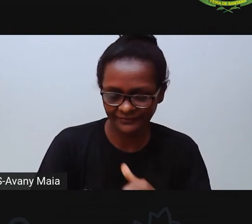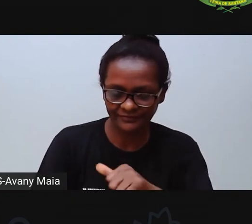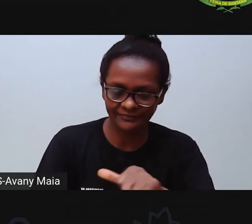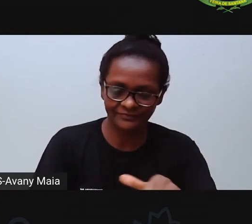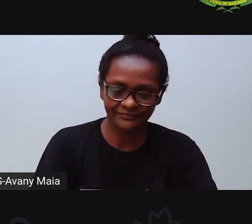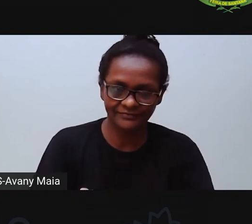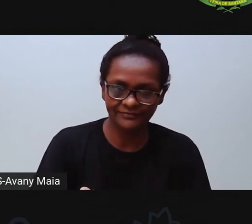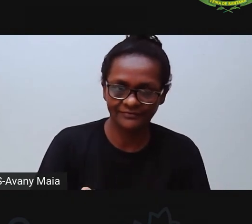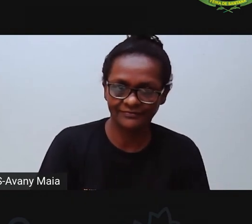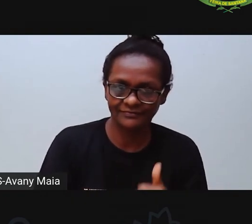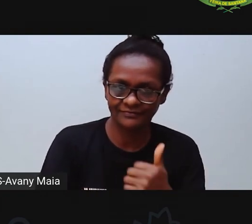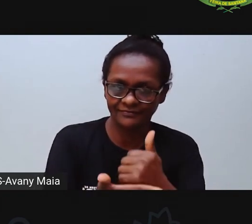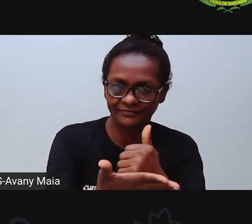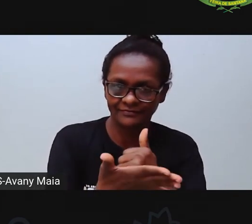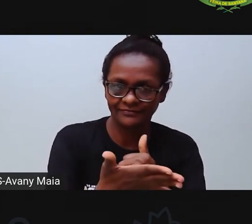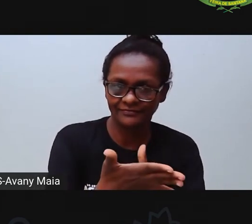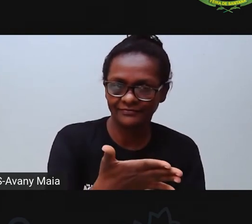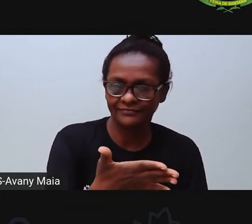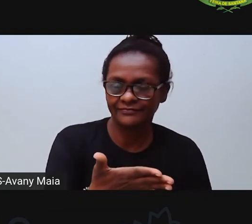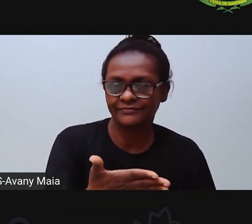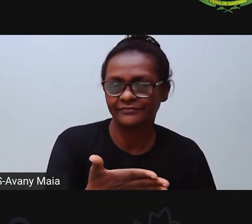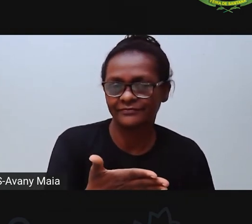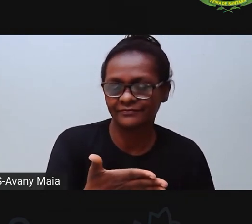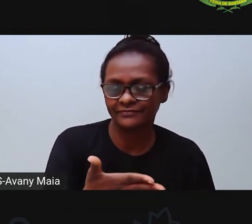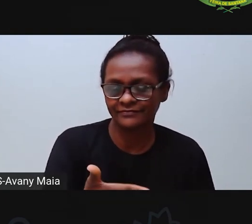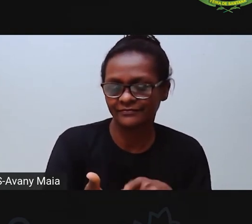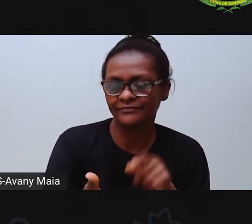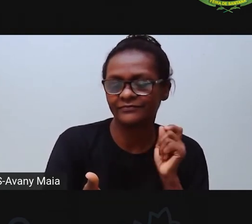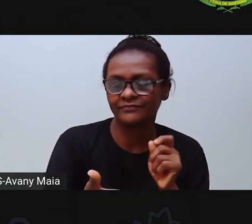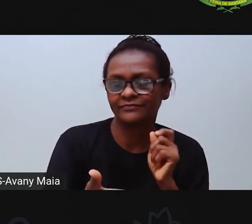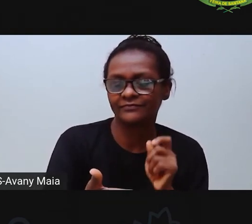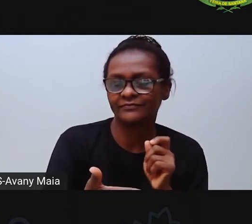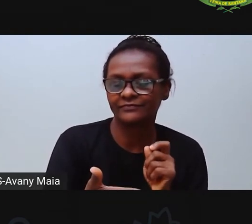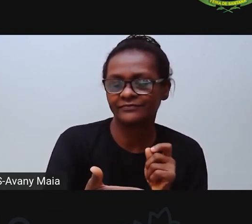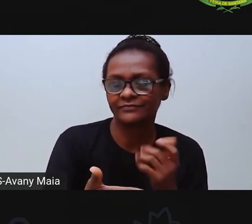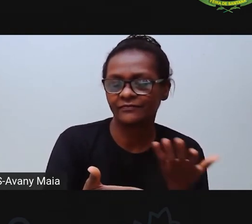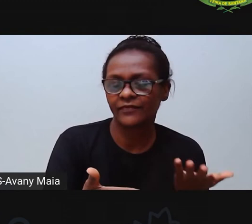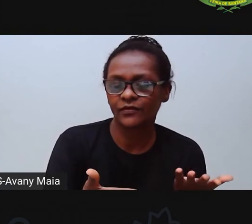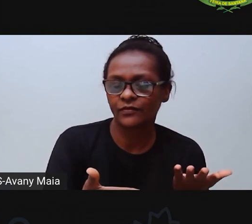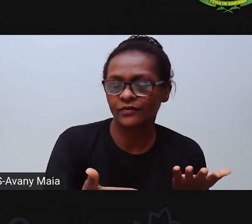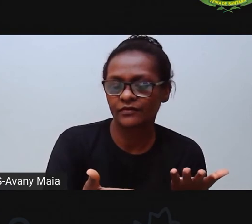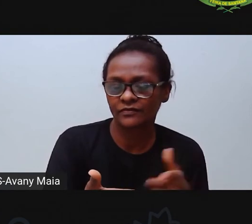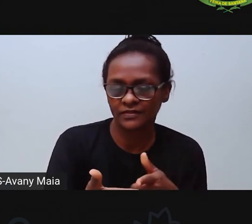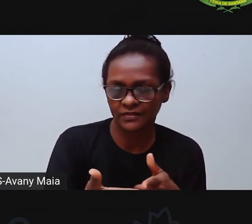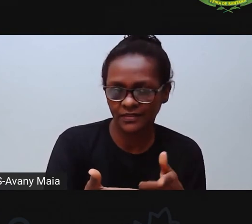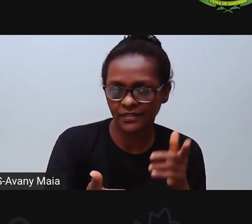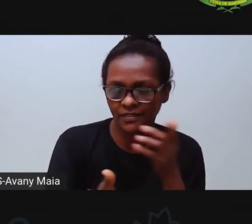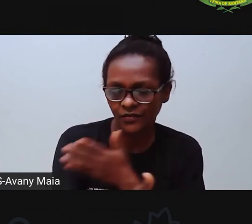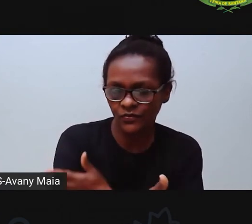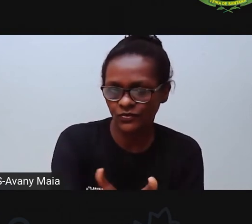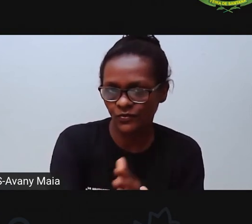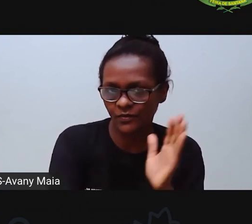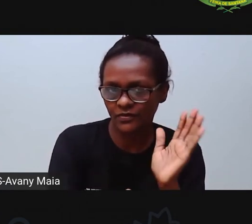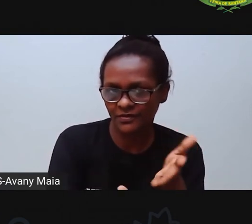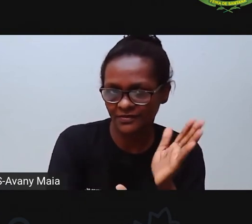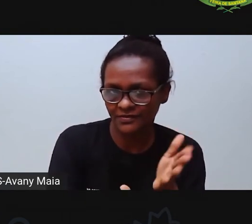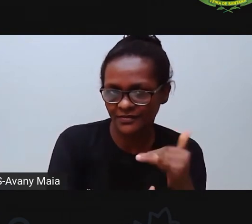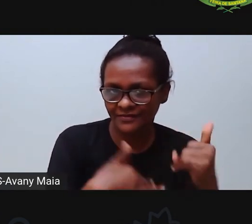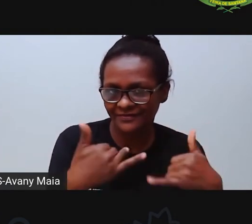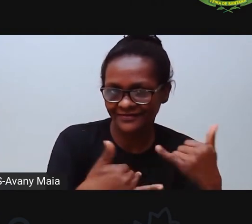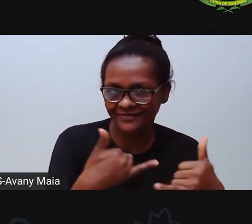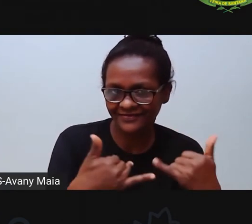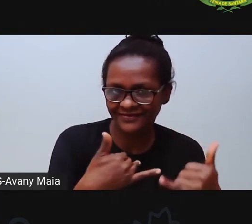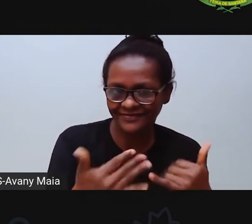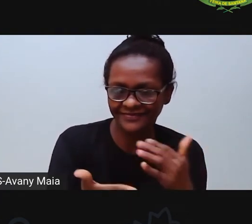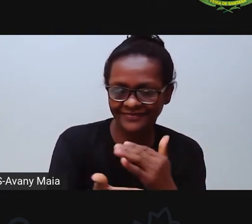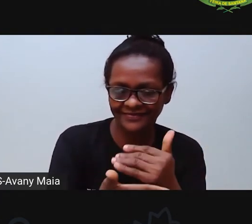A nossa lista. Qual será o brinquedo que tá aqui na lista? Será que é um brinquedo que você costuma brincar? Vamos lá ver? Vai pensando aí